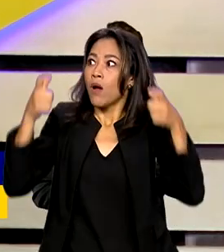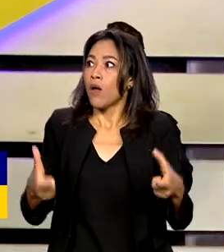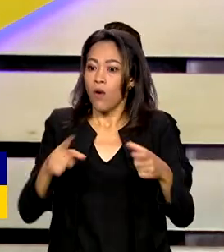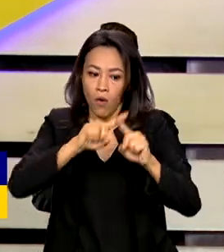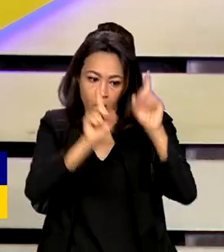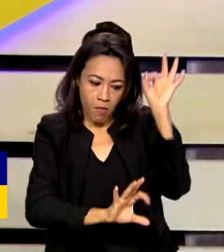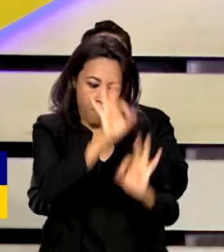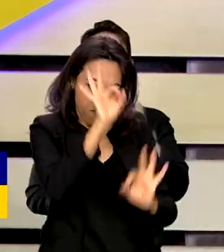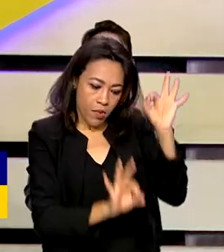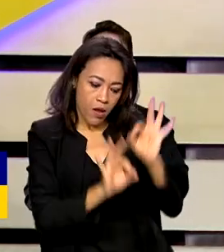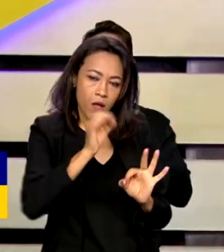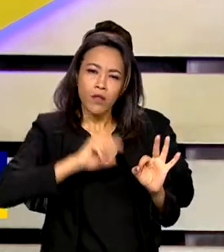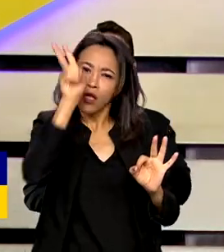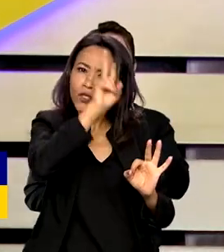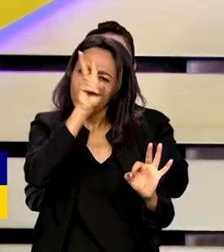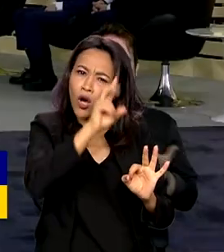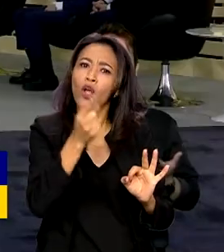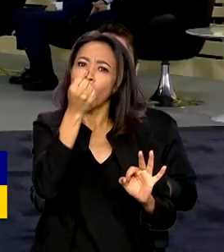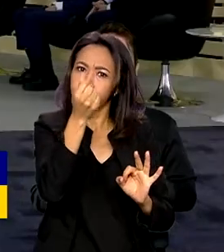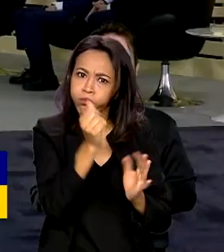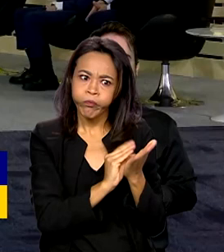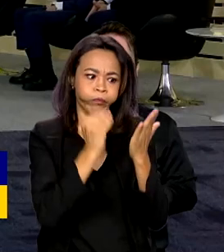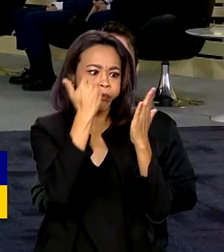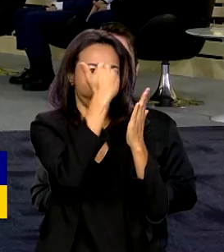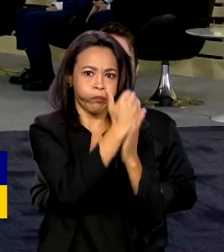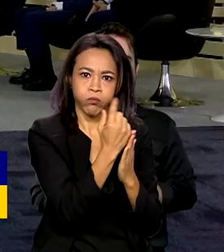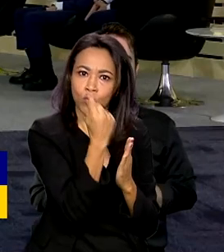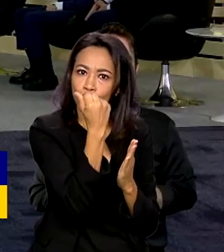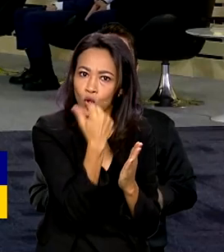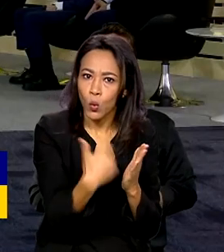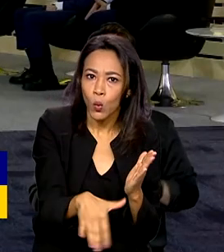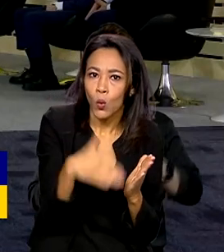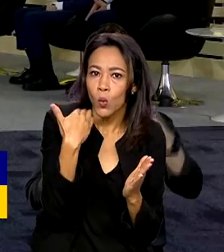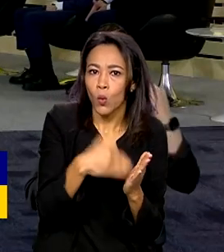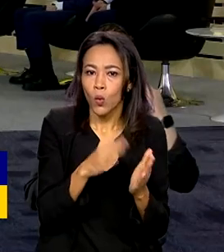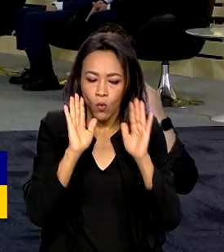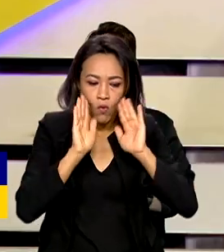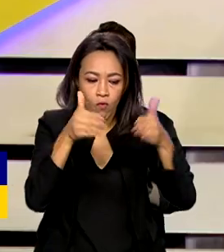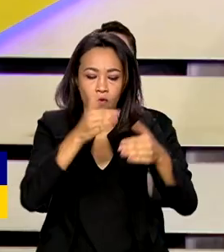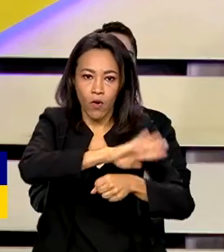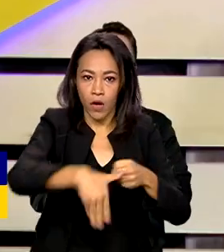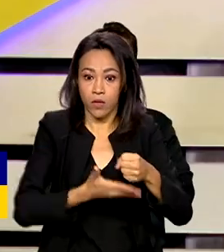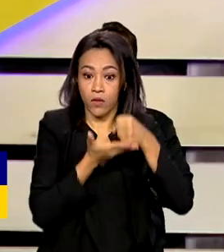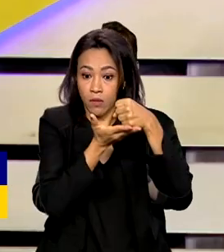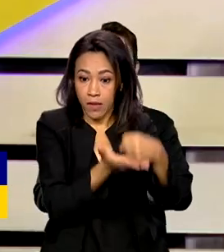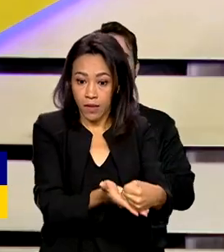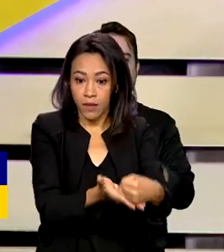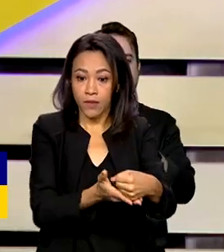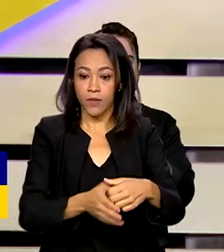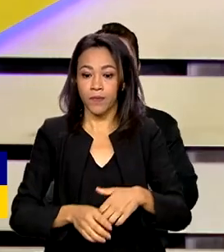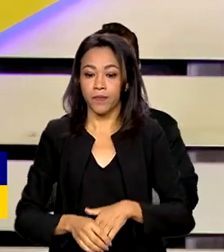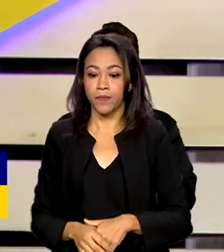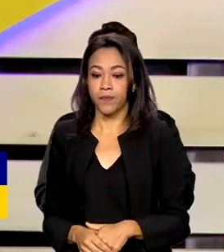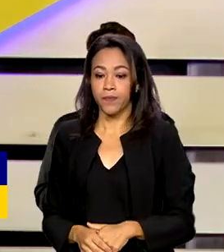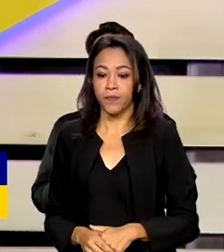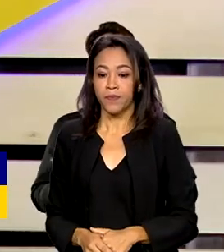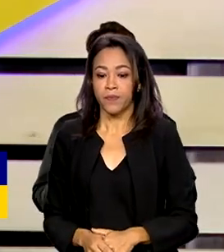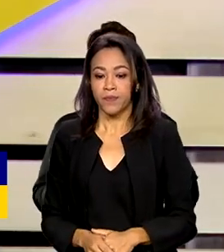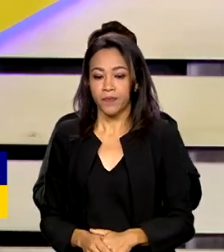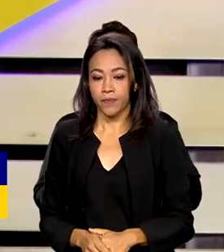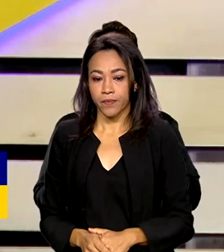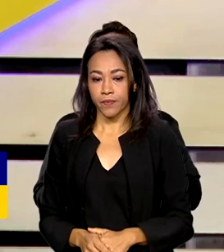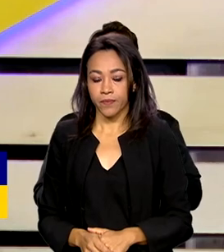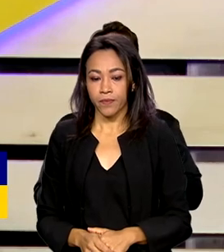da história, com aumento de recursos para investimentos em sustentabilidade. Estamos regulamentando, porque é dinheiro público,